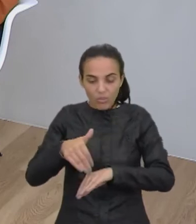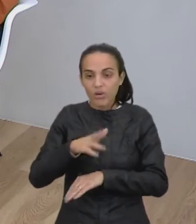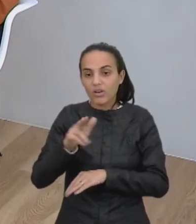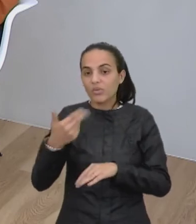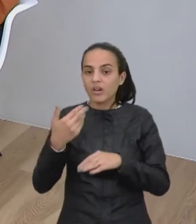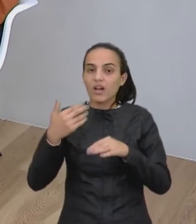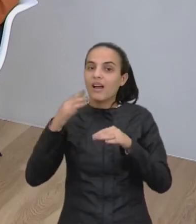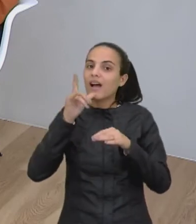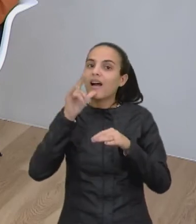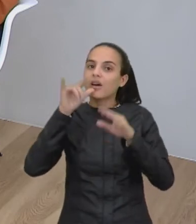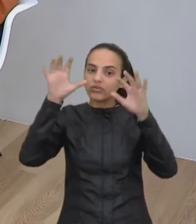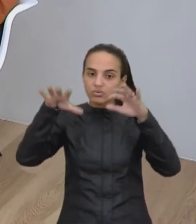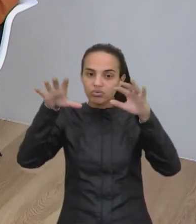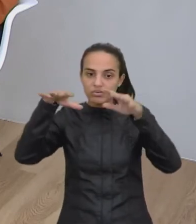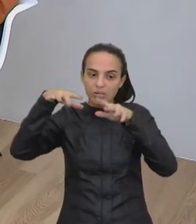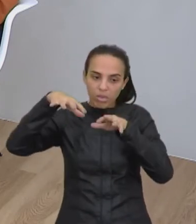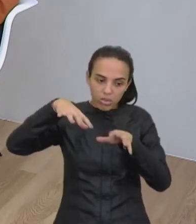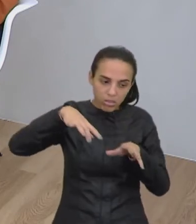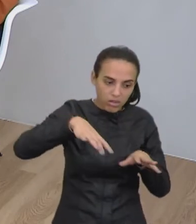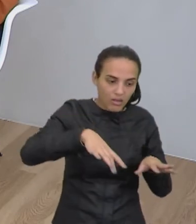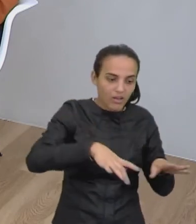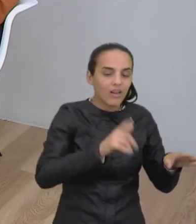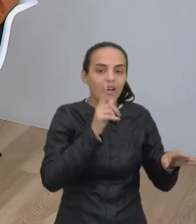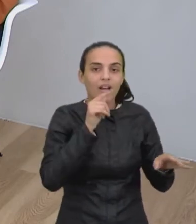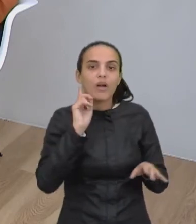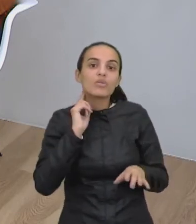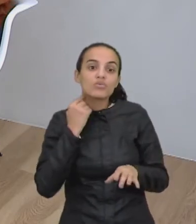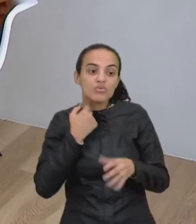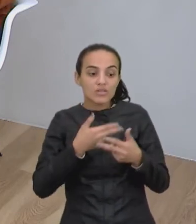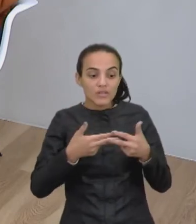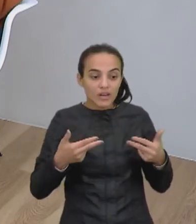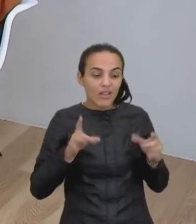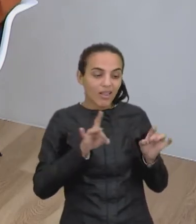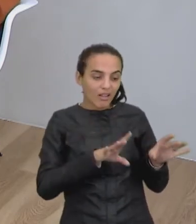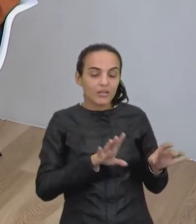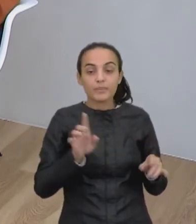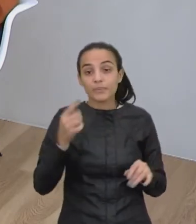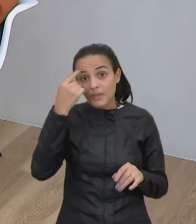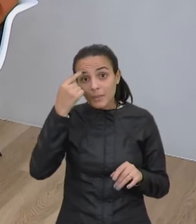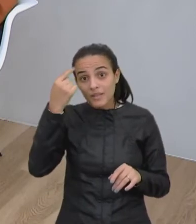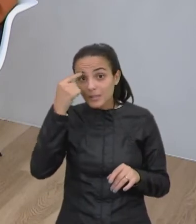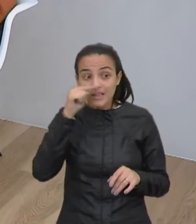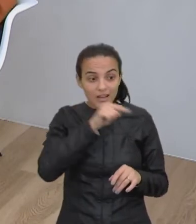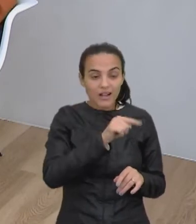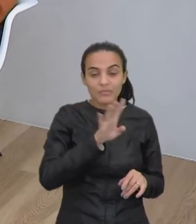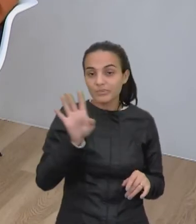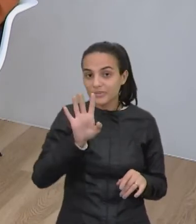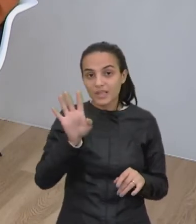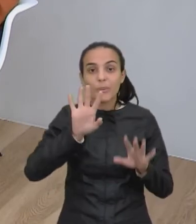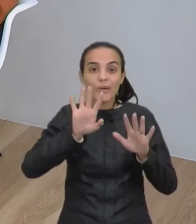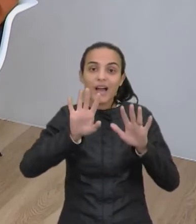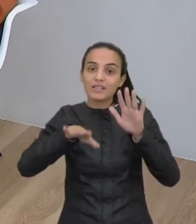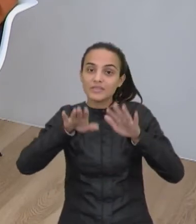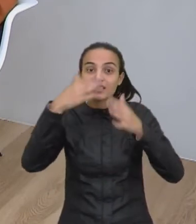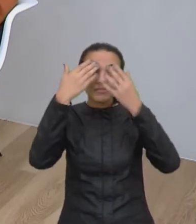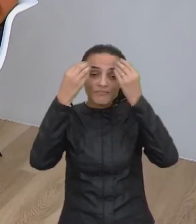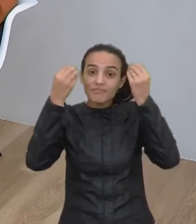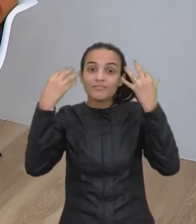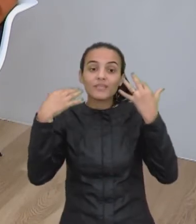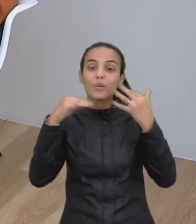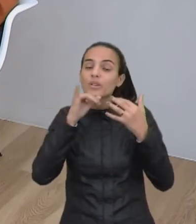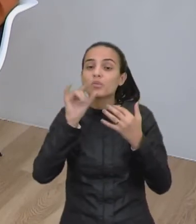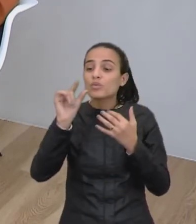levada pela chuva através da galeria de esgoto pra poluir os rios, a gente pensa muito no macro. Exato. E esquece, né, micro.